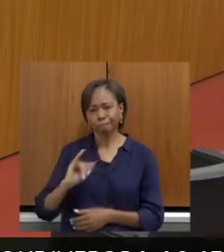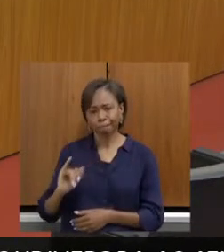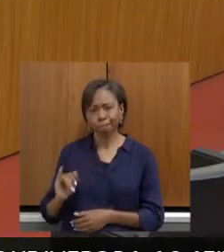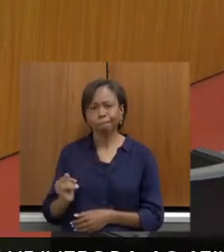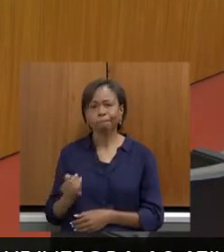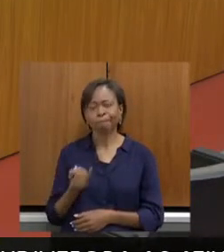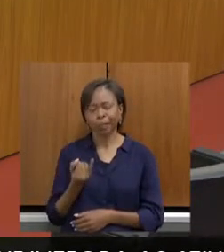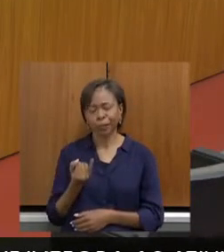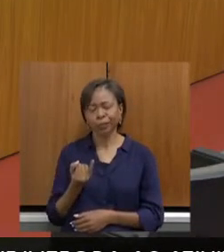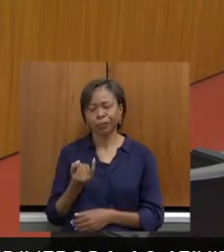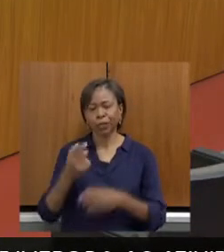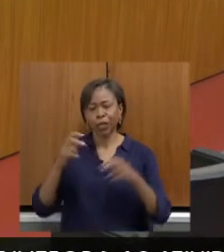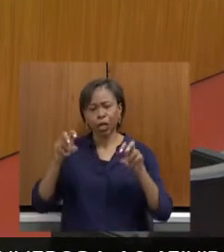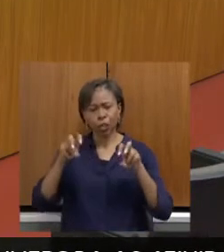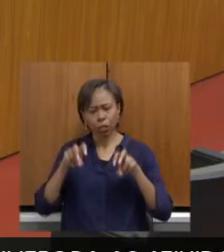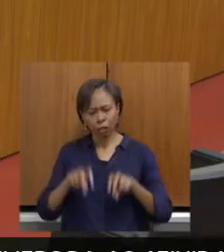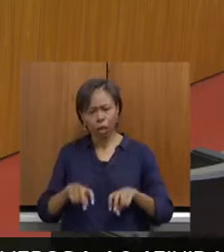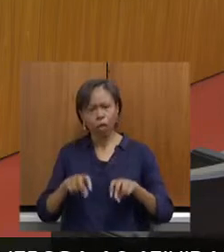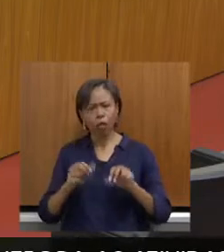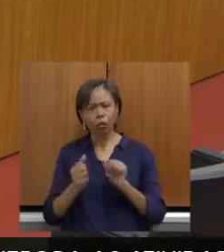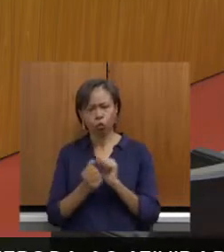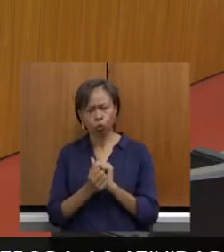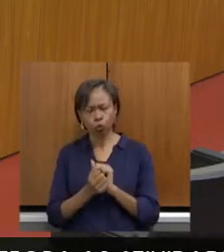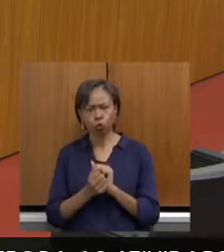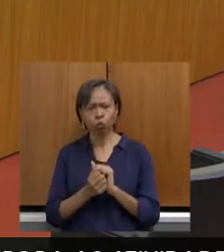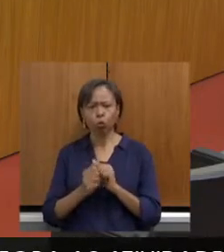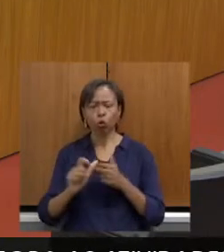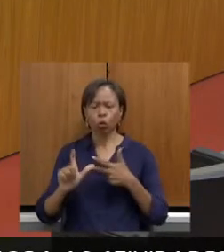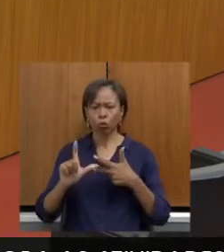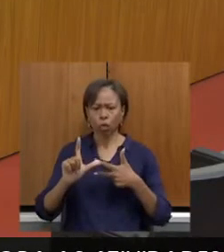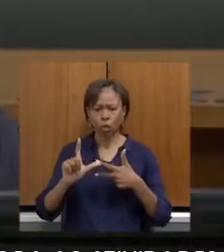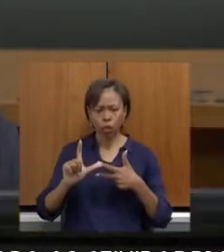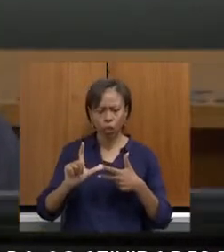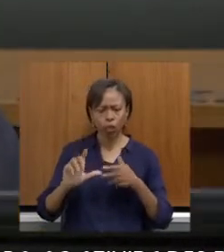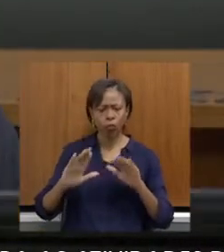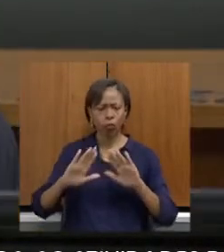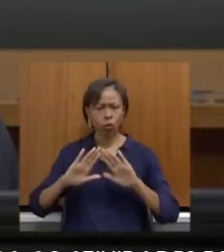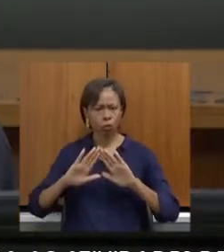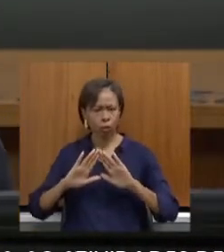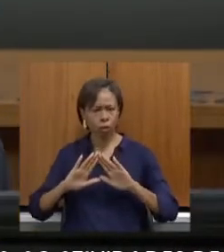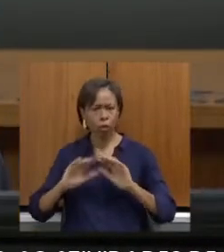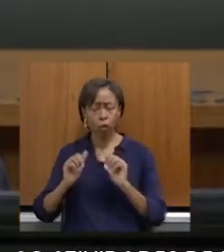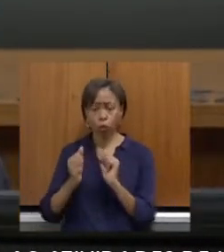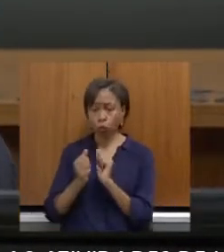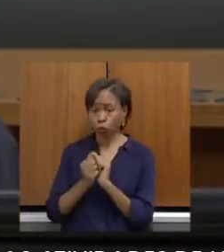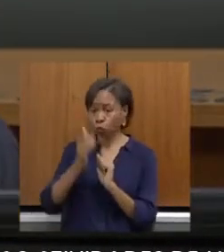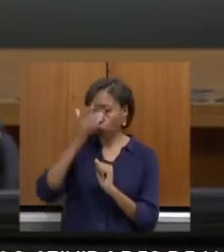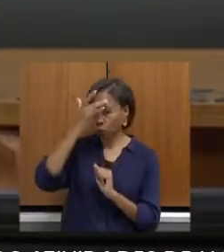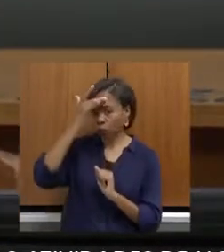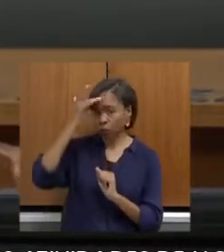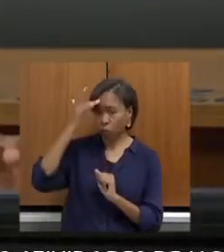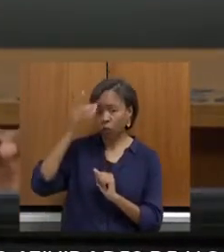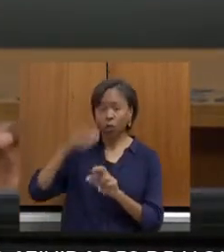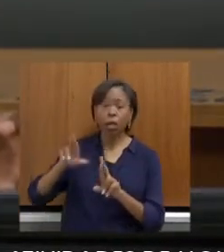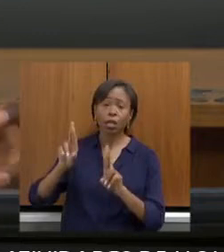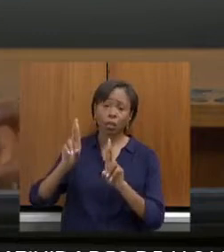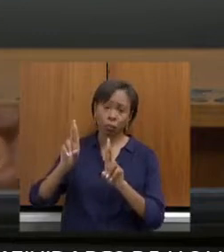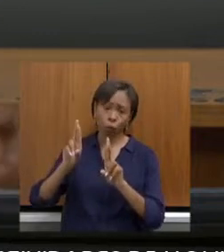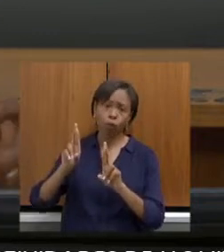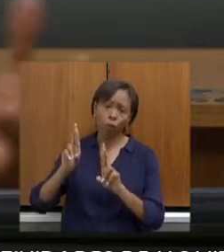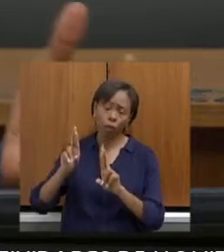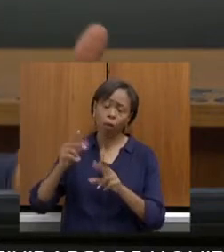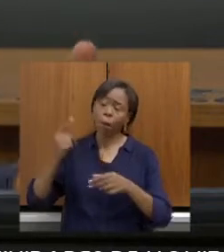de poder sentar com o Legislativo, com as pessoas que estão executando lá na ponta para discutir. Sim.